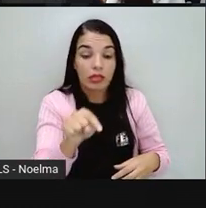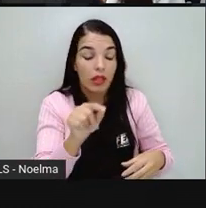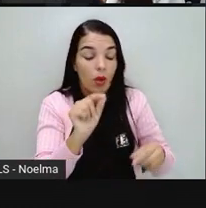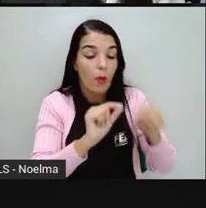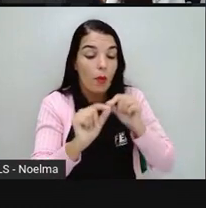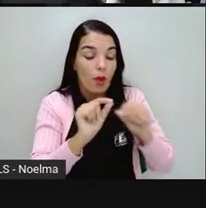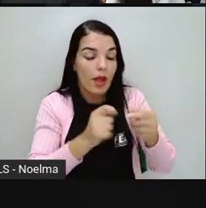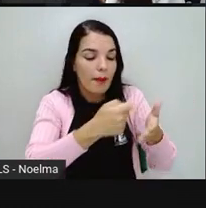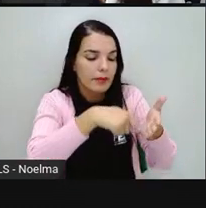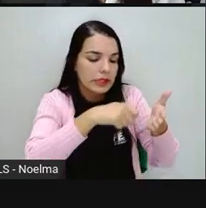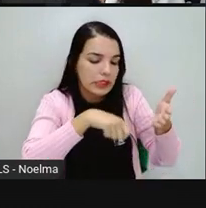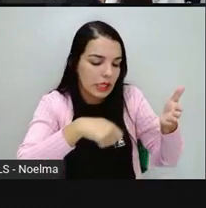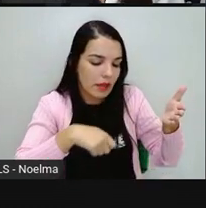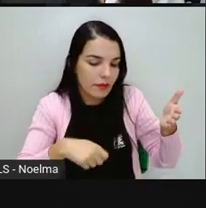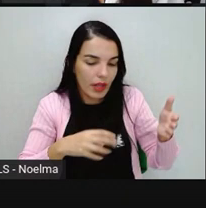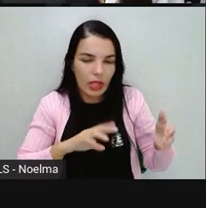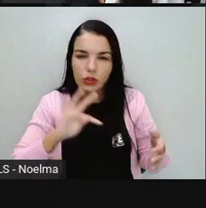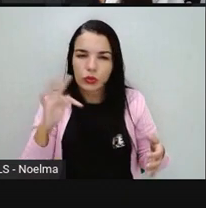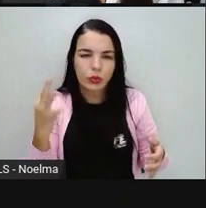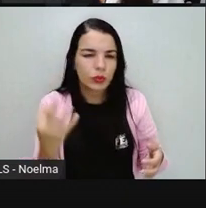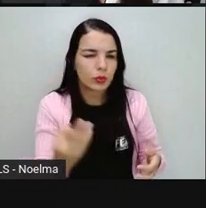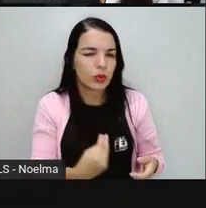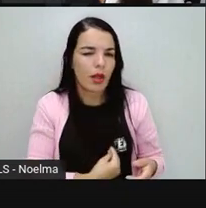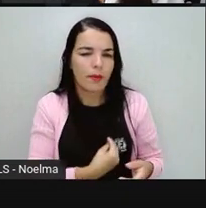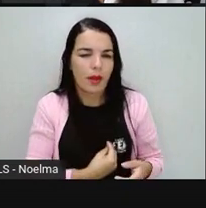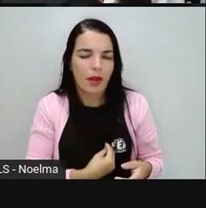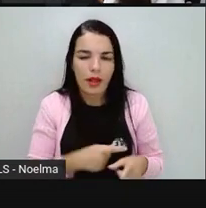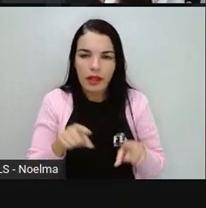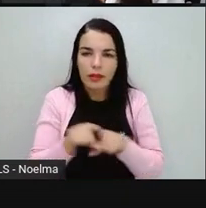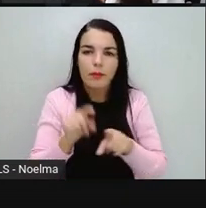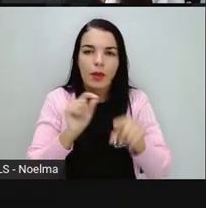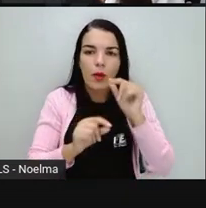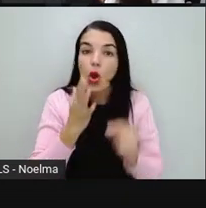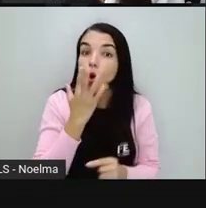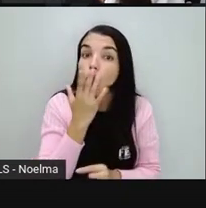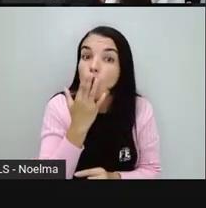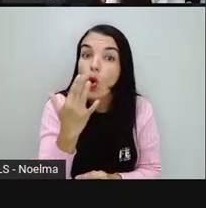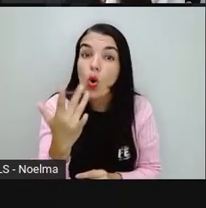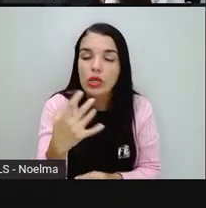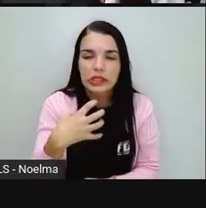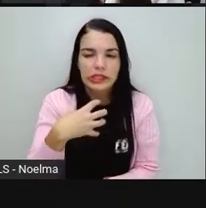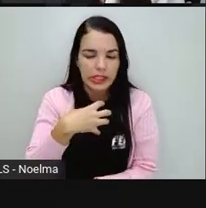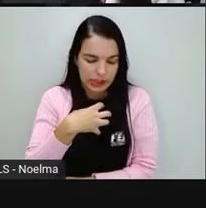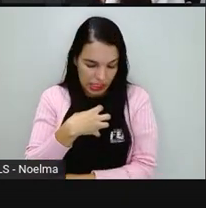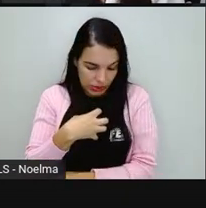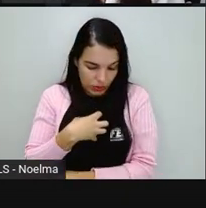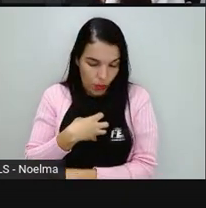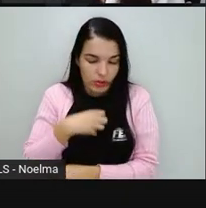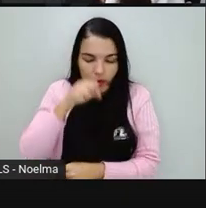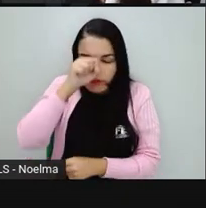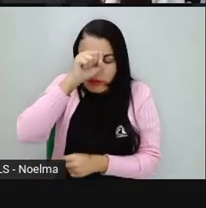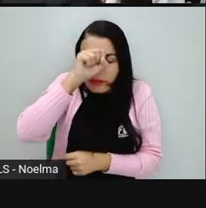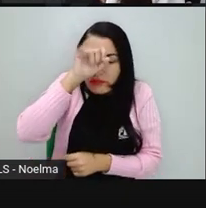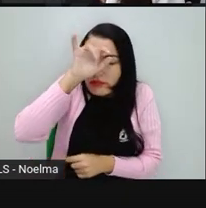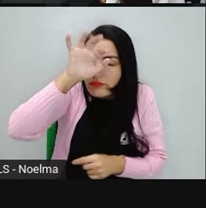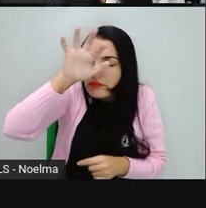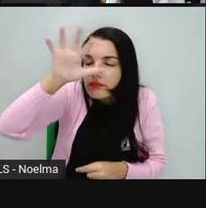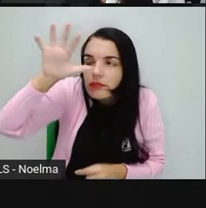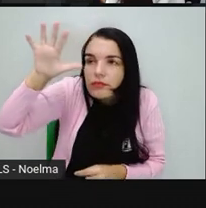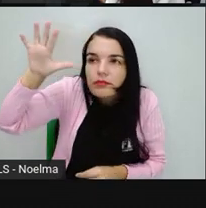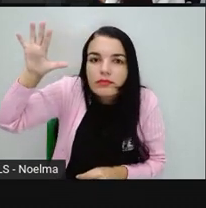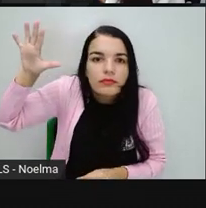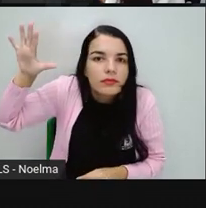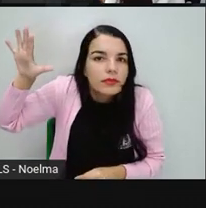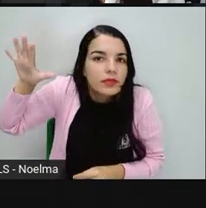os elementos presentes, inclusive as cores da obra e as sensações que despertaram em vocês ao